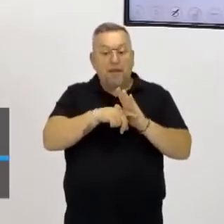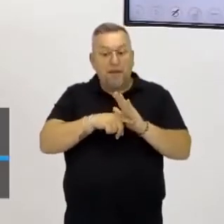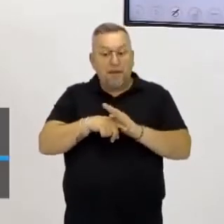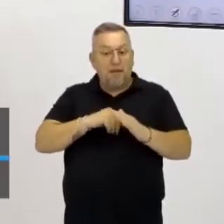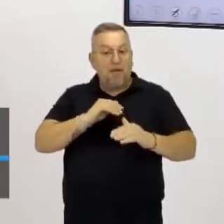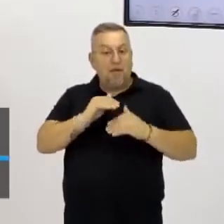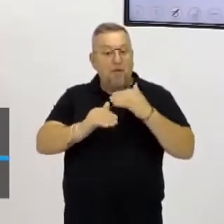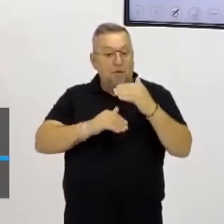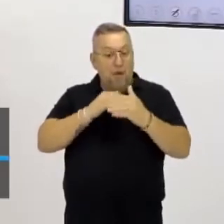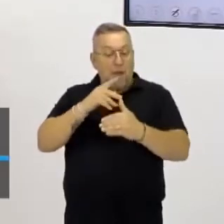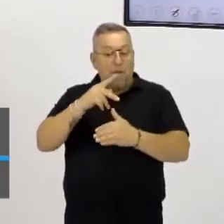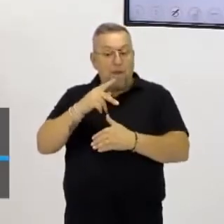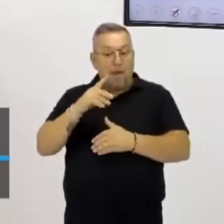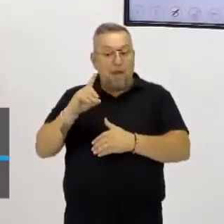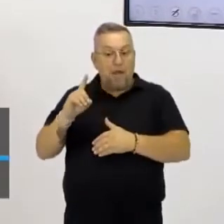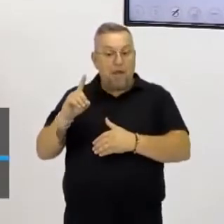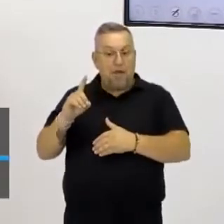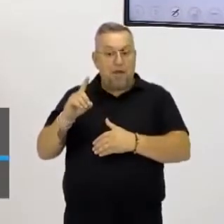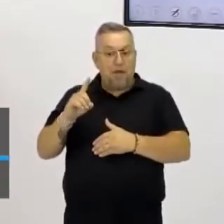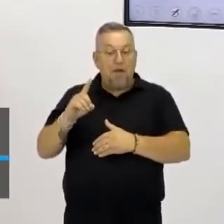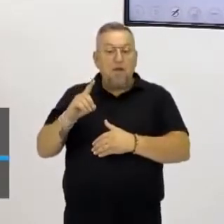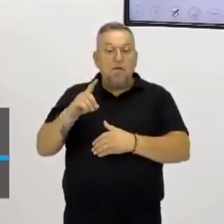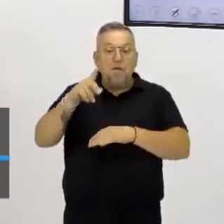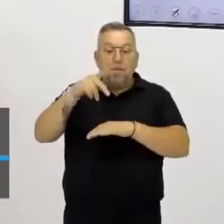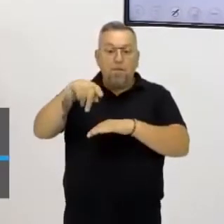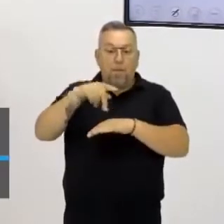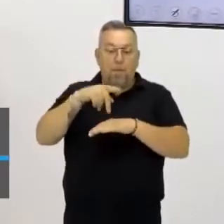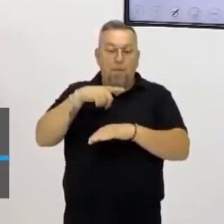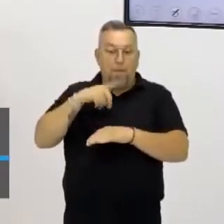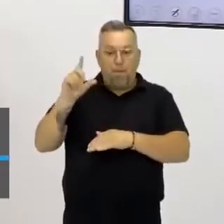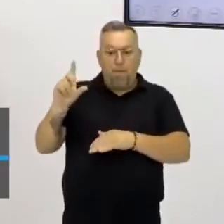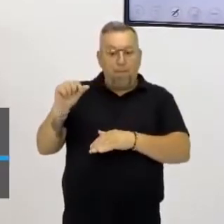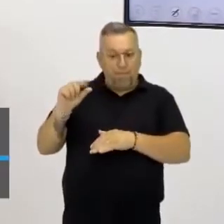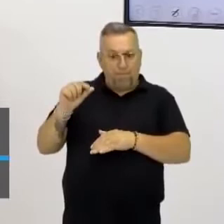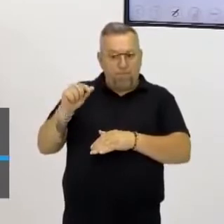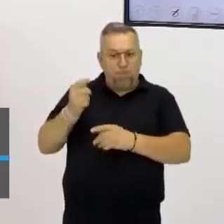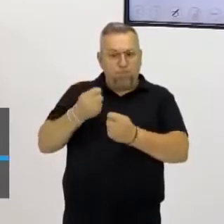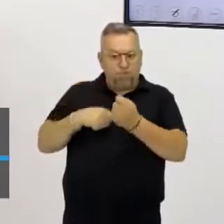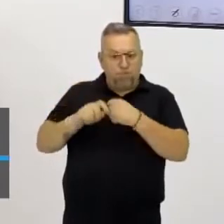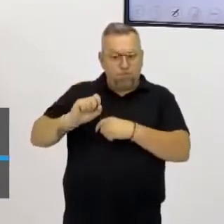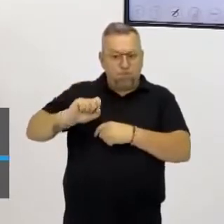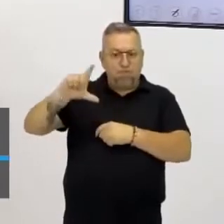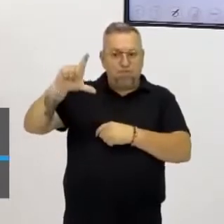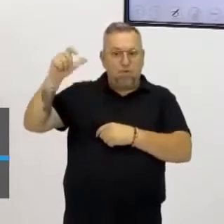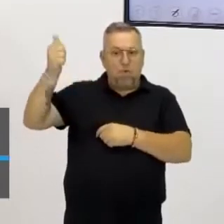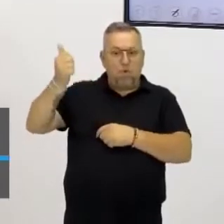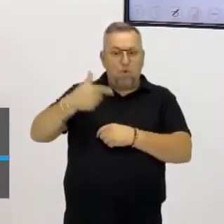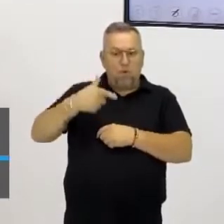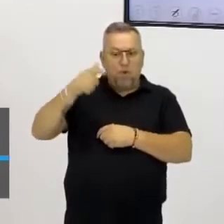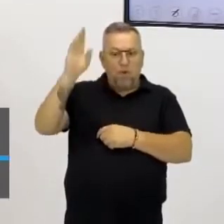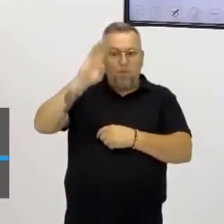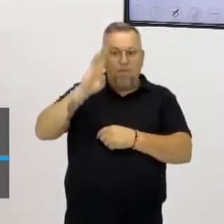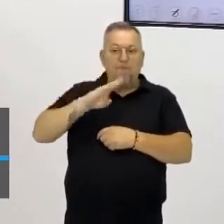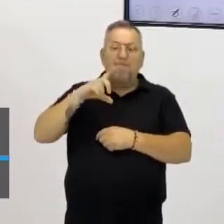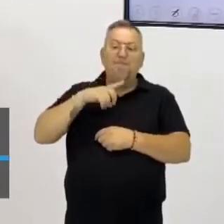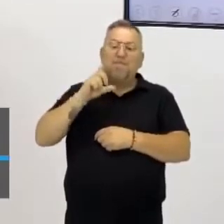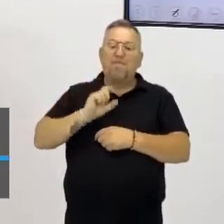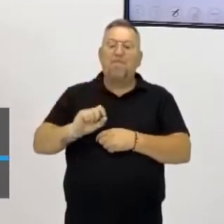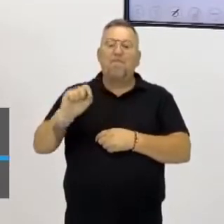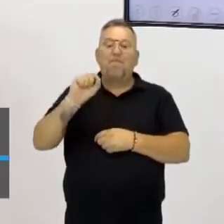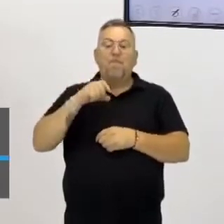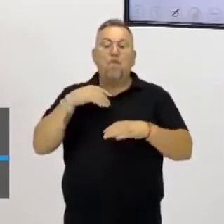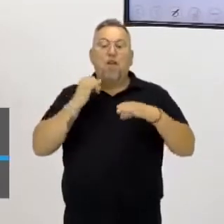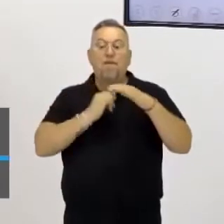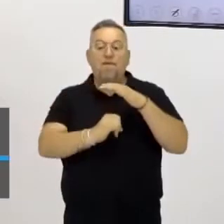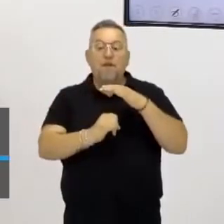desenvolvimento. Então, logicamente, que países que têm poderes econômicos maiores têm a tendência de